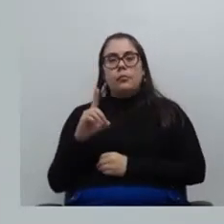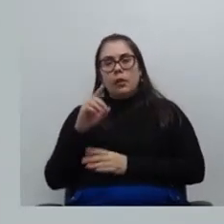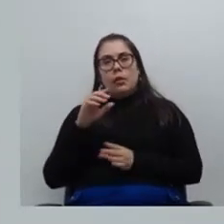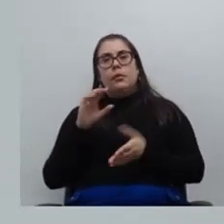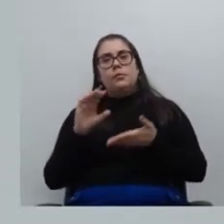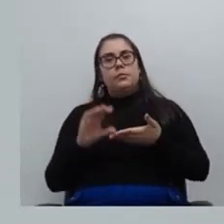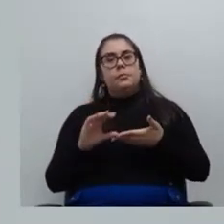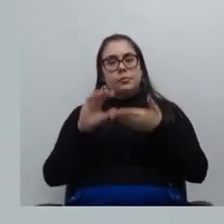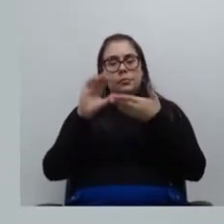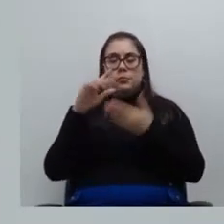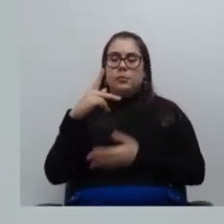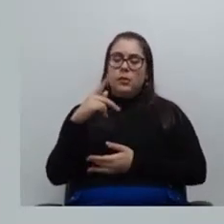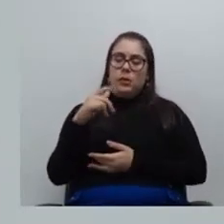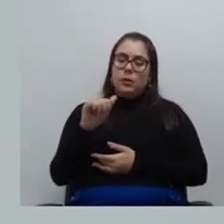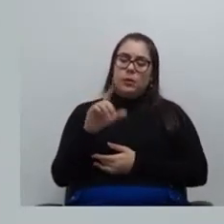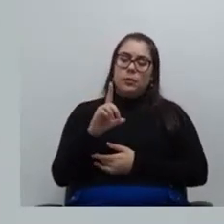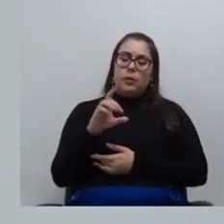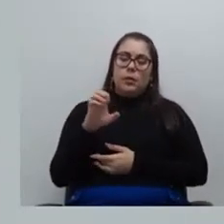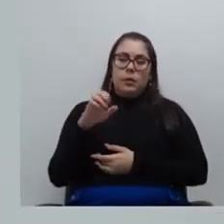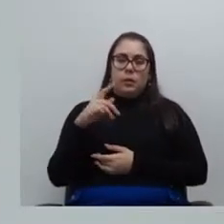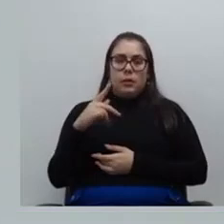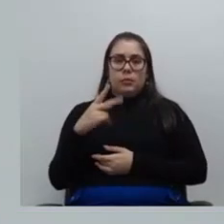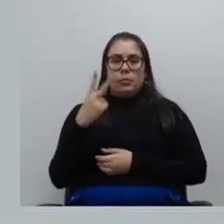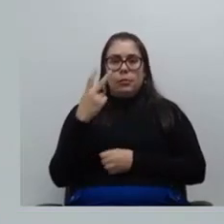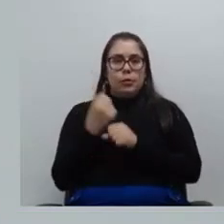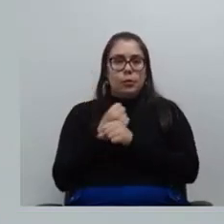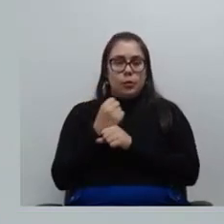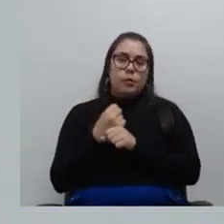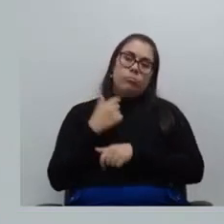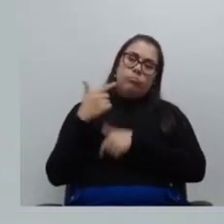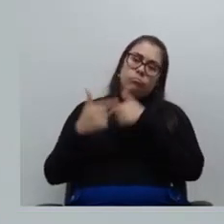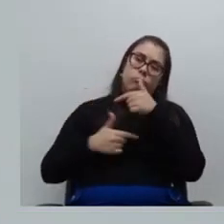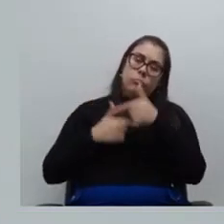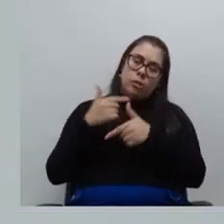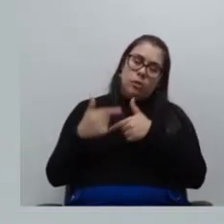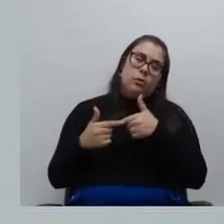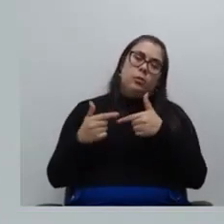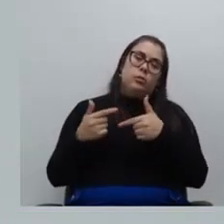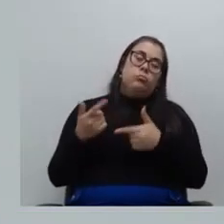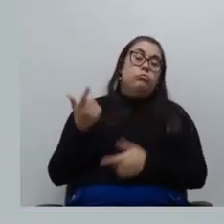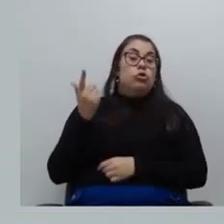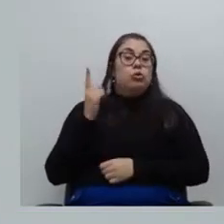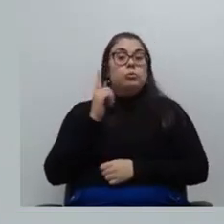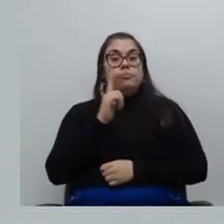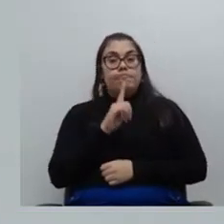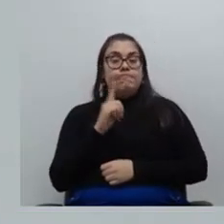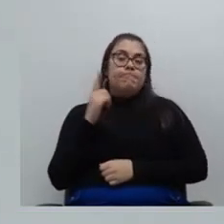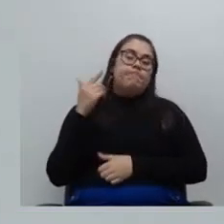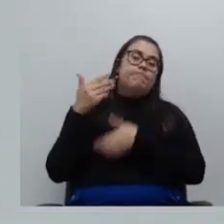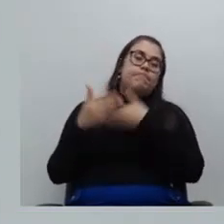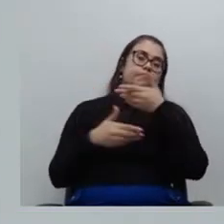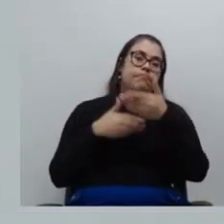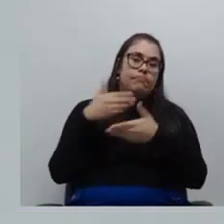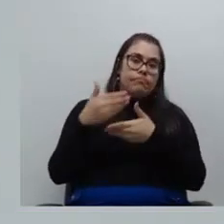conselheiro conselheira da PADEP nesses dois anos pelo trabalho que nós pudemos desempenhar e que foi